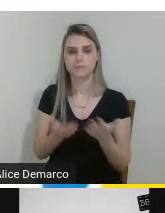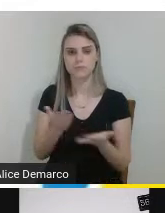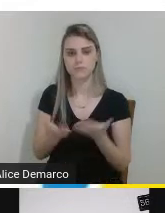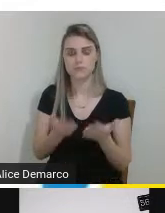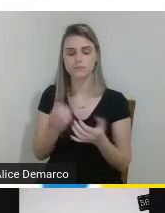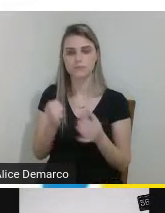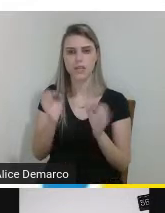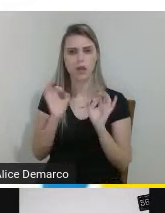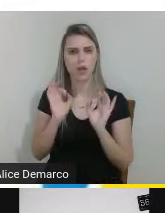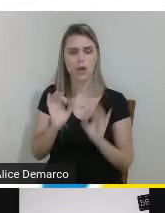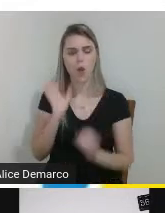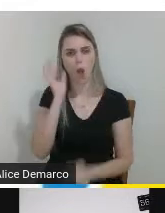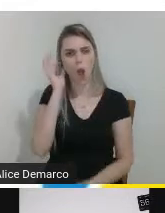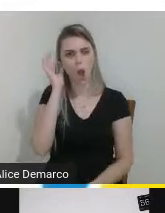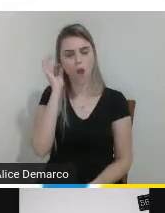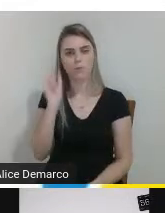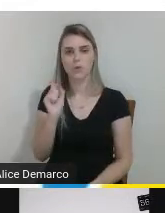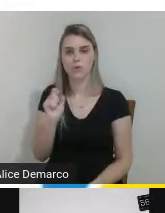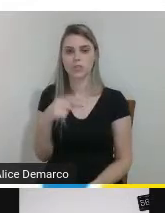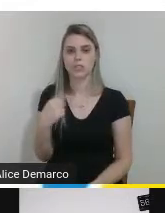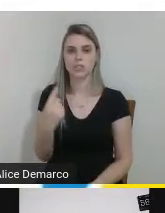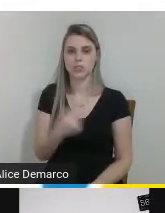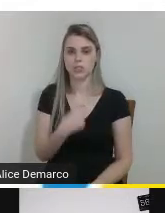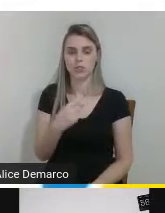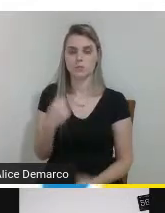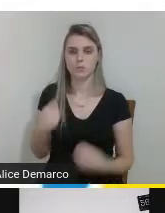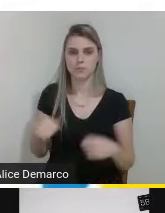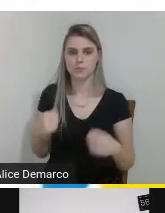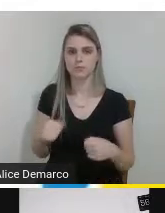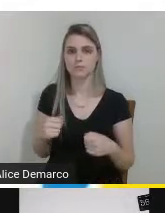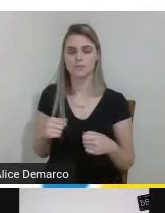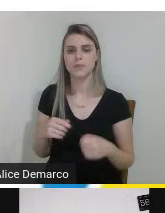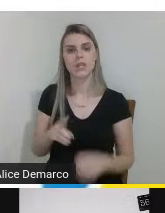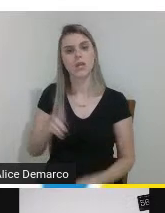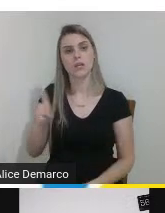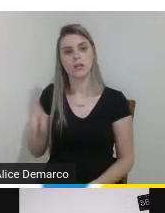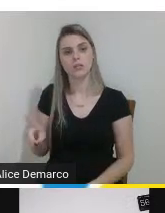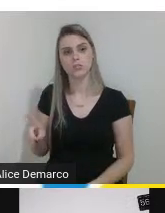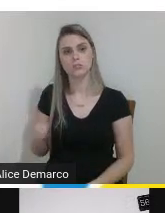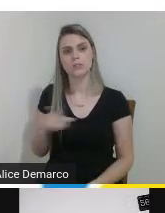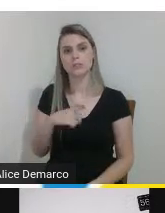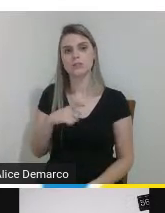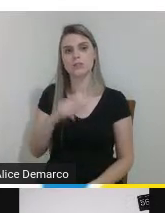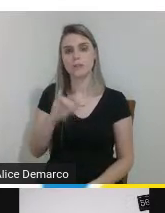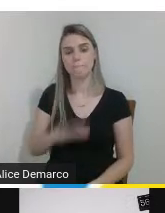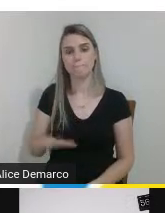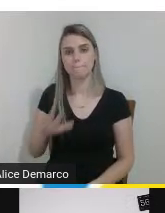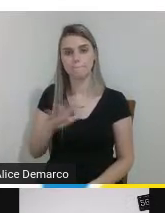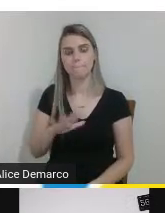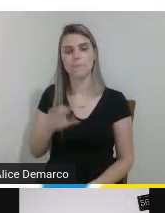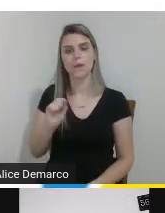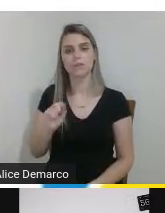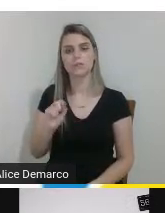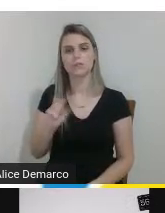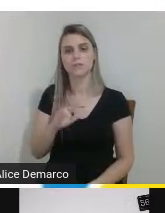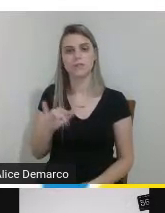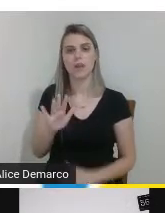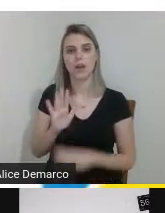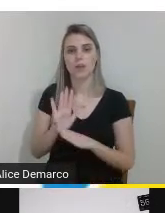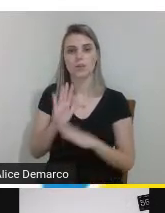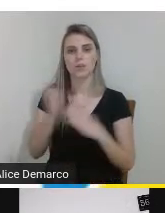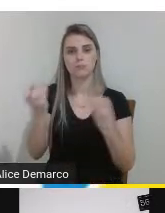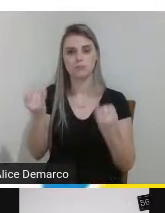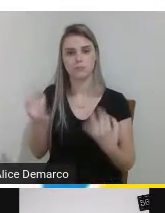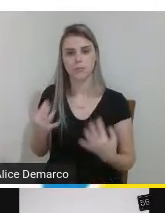as nossas demandas e no lado direito nós temos uma imagem que vai me ajudar a explicar um